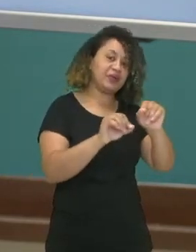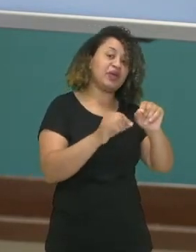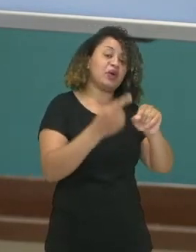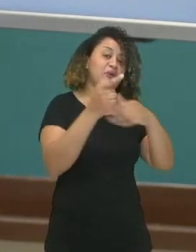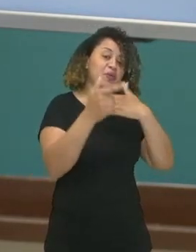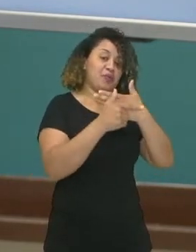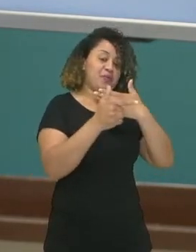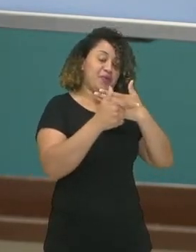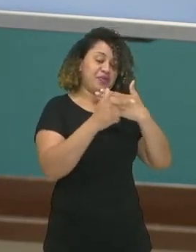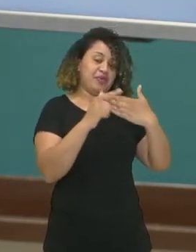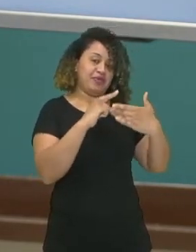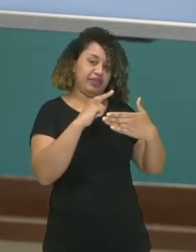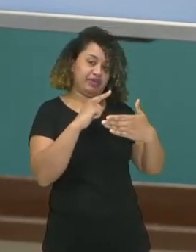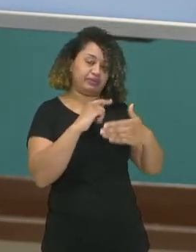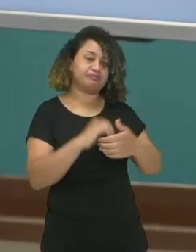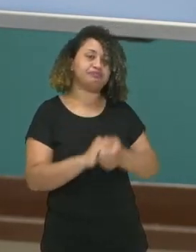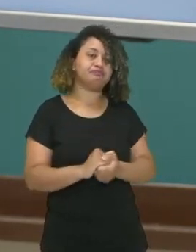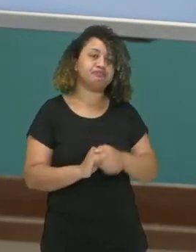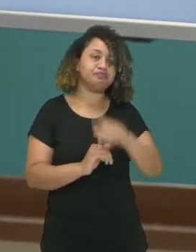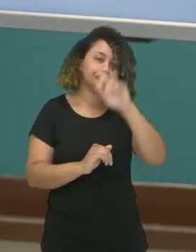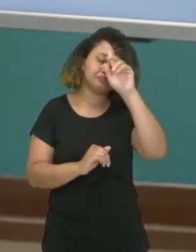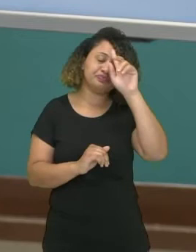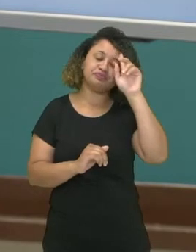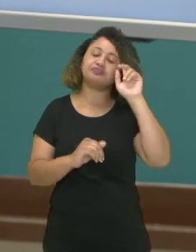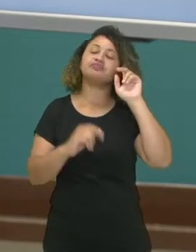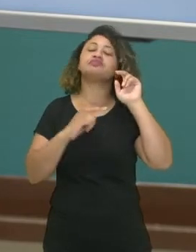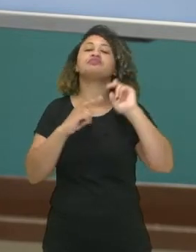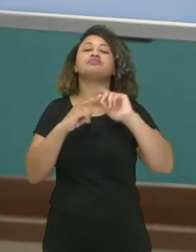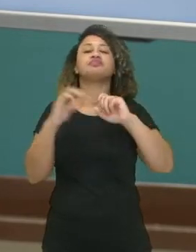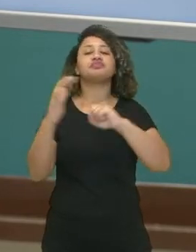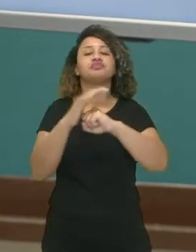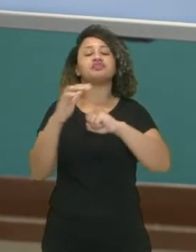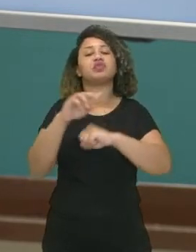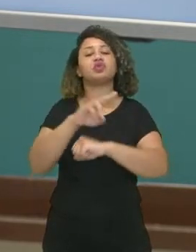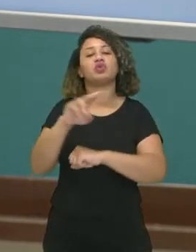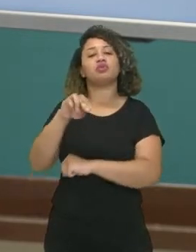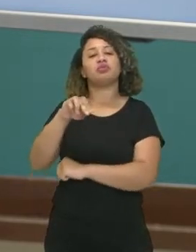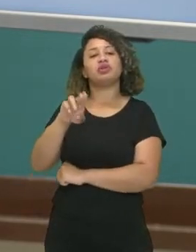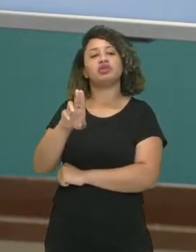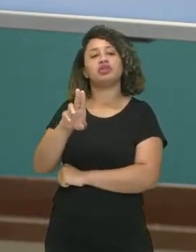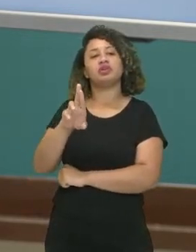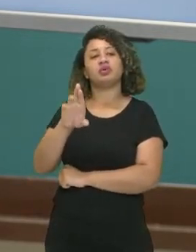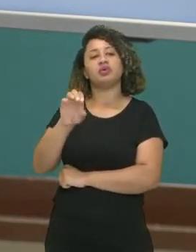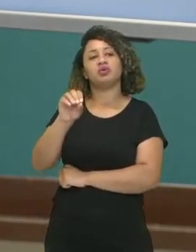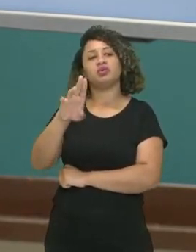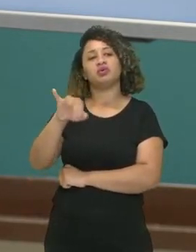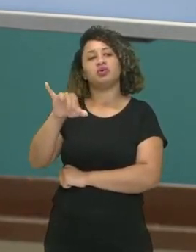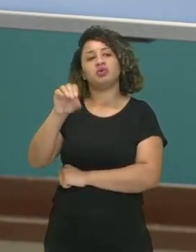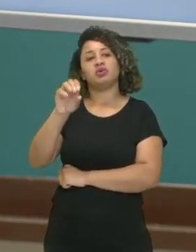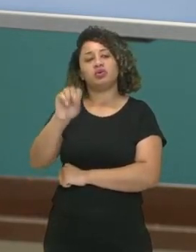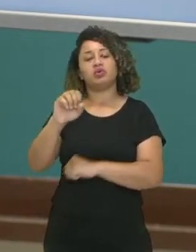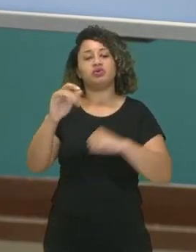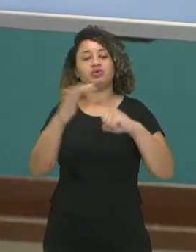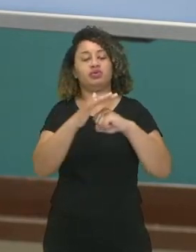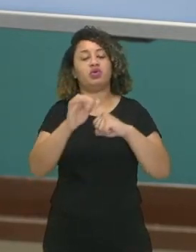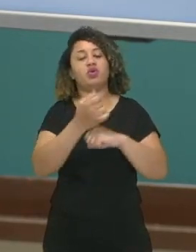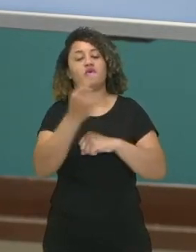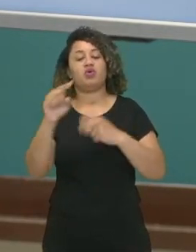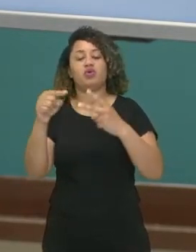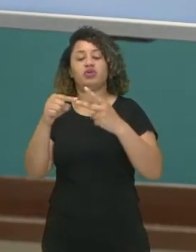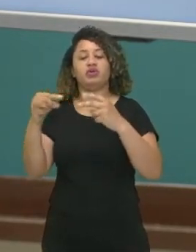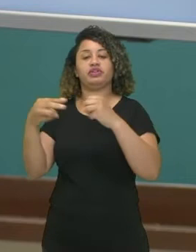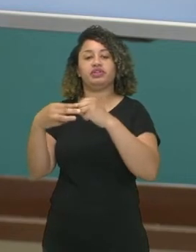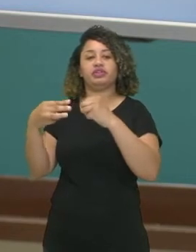função. Nós temos os neurônios e os gliócitos. Os gliócitos também podem ser chamados de células